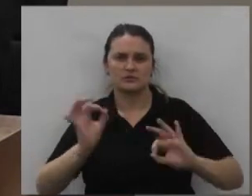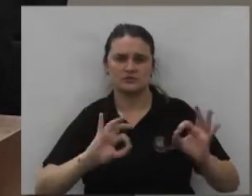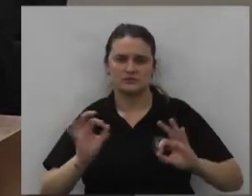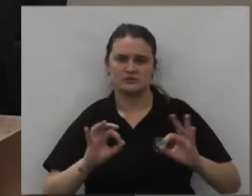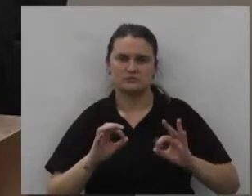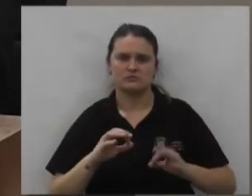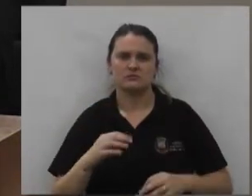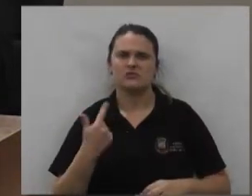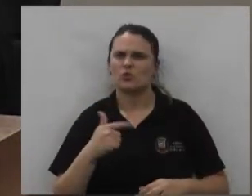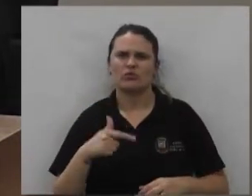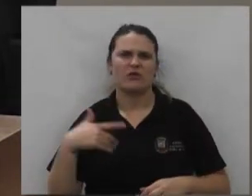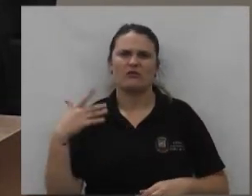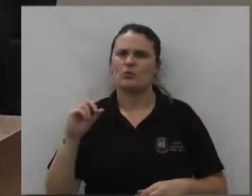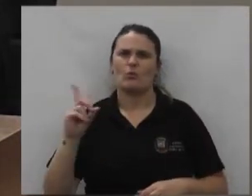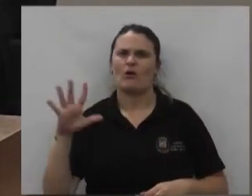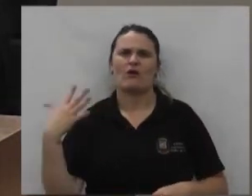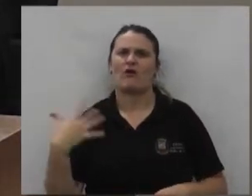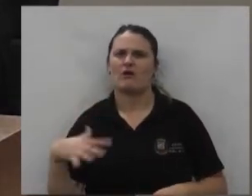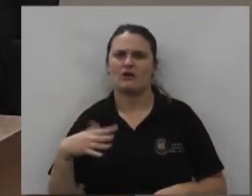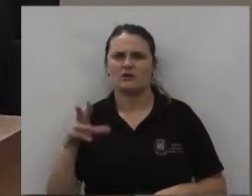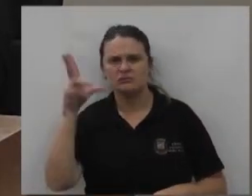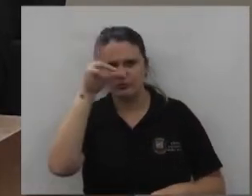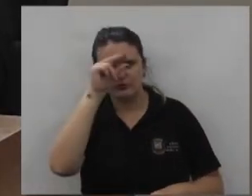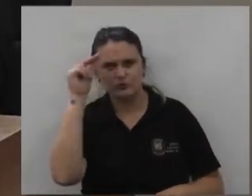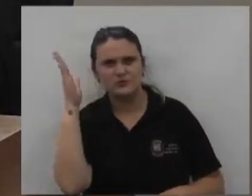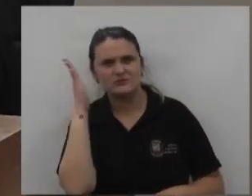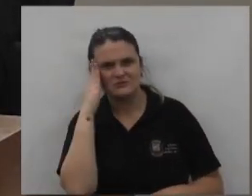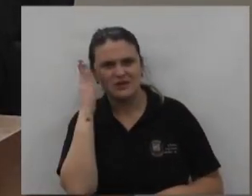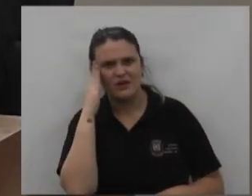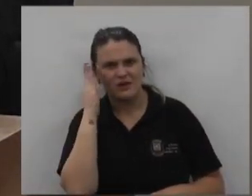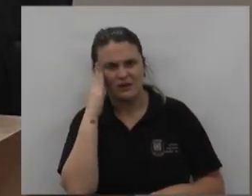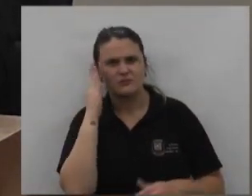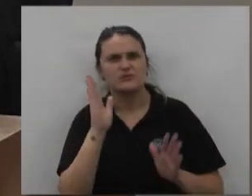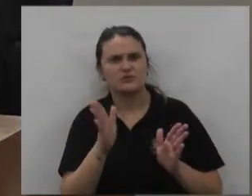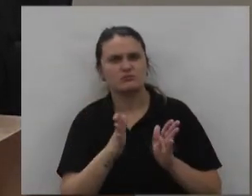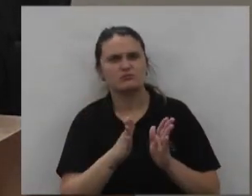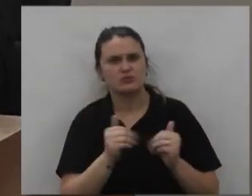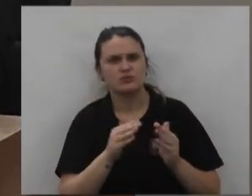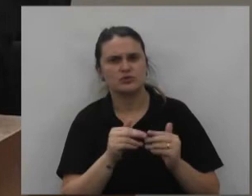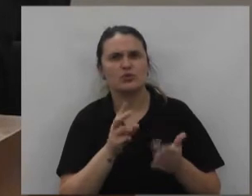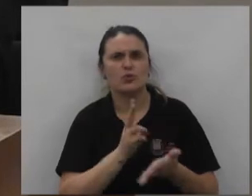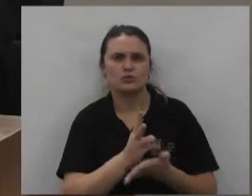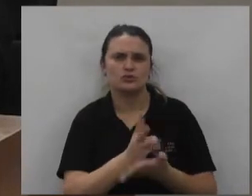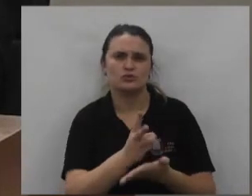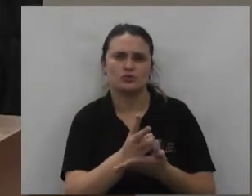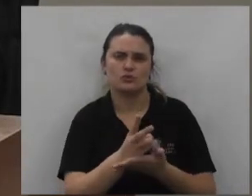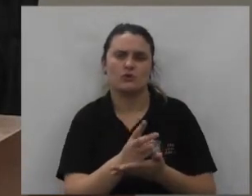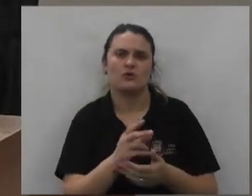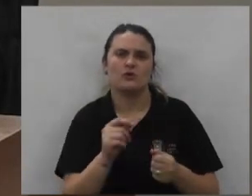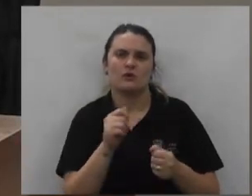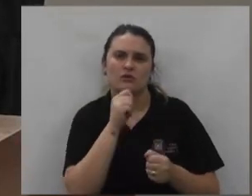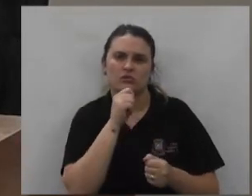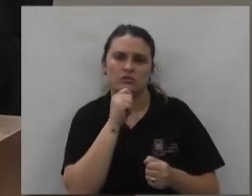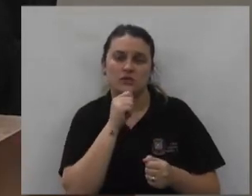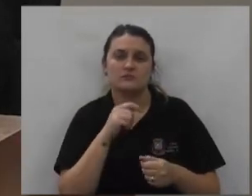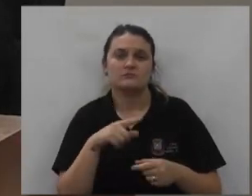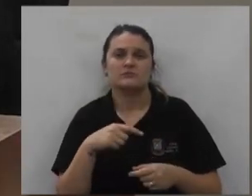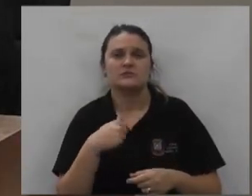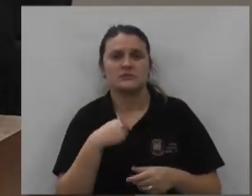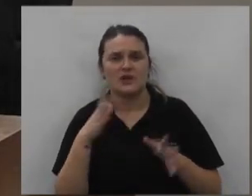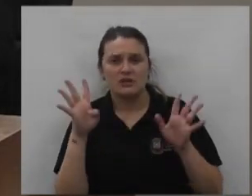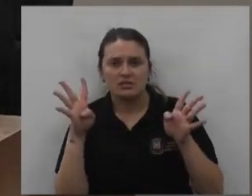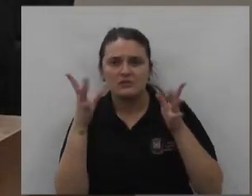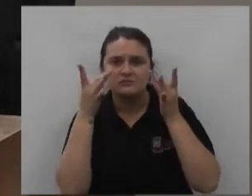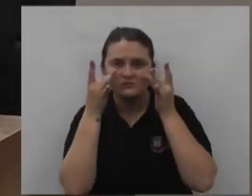de repente não tem custo alto o prefeito sabe disso é uma coisa que foi pedida e continua lá no planejamento gostaria que